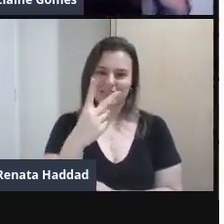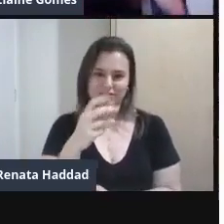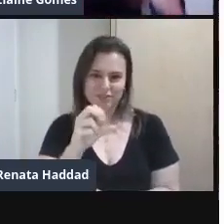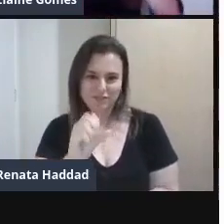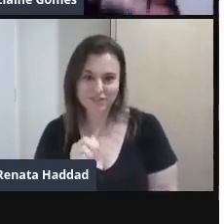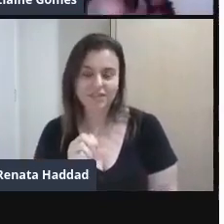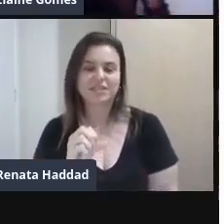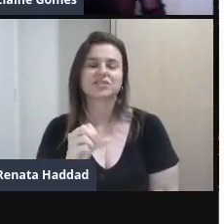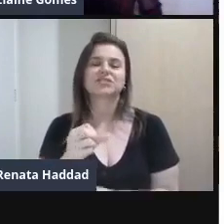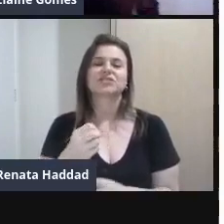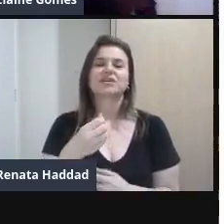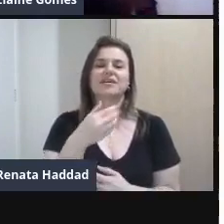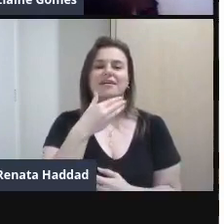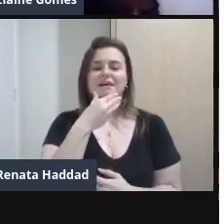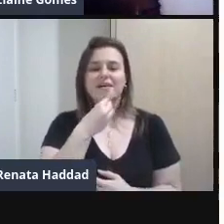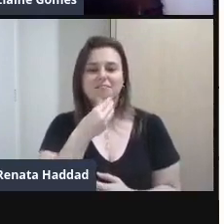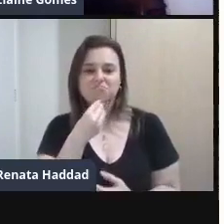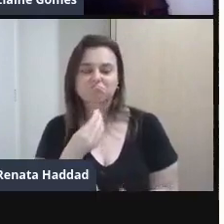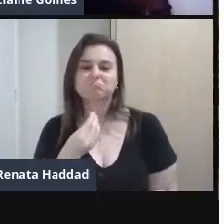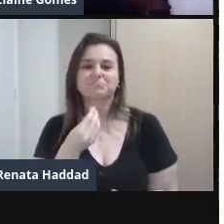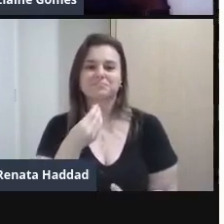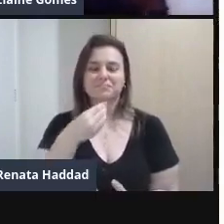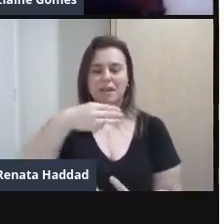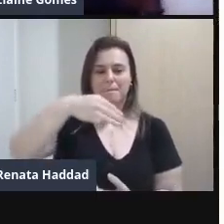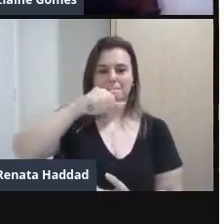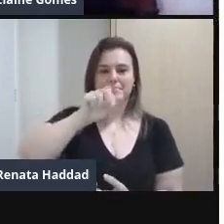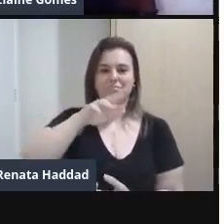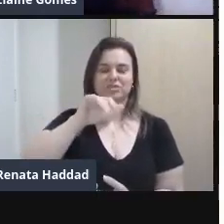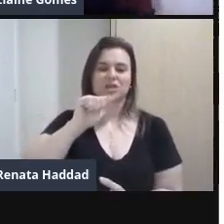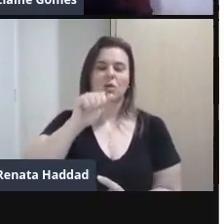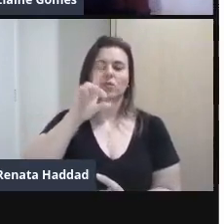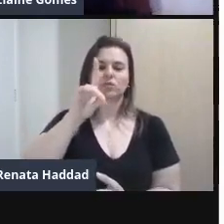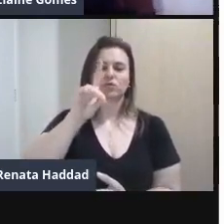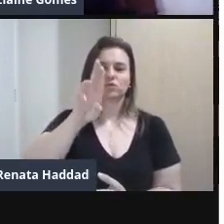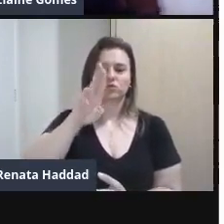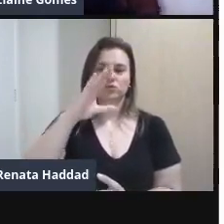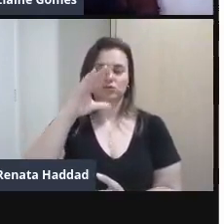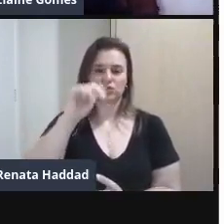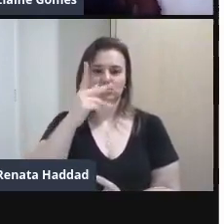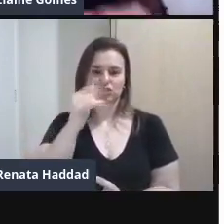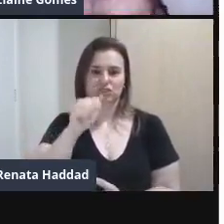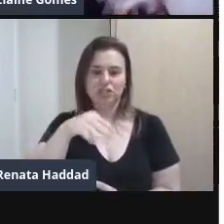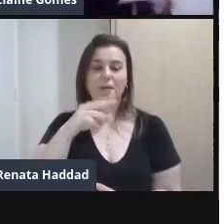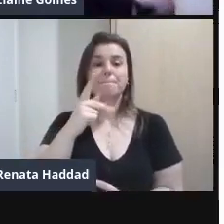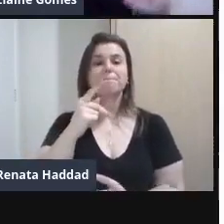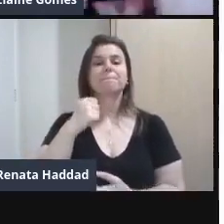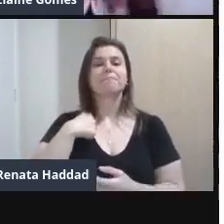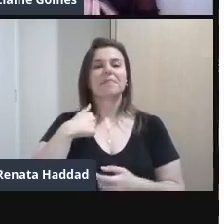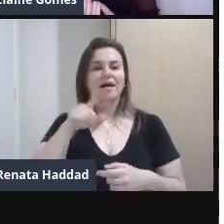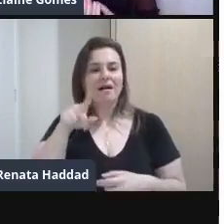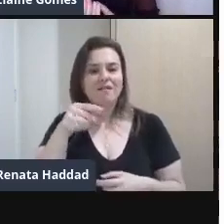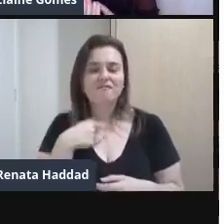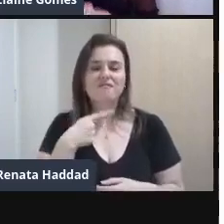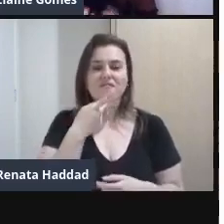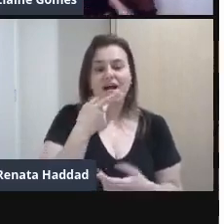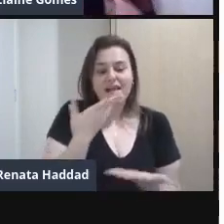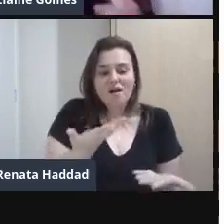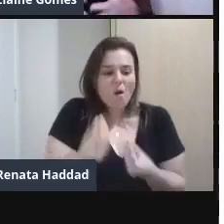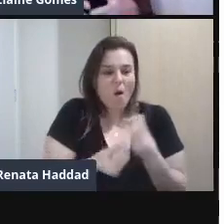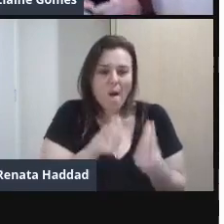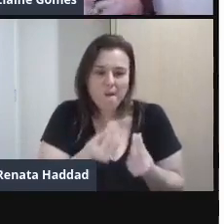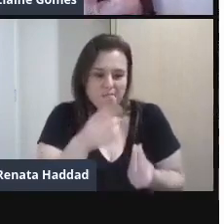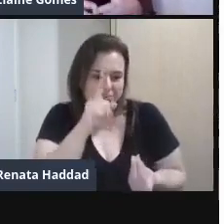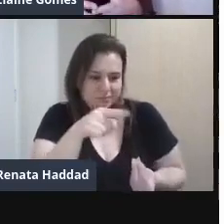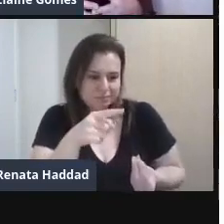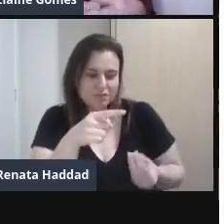Marcel Duchamp O grande artista Vai trazer essa ideia Da arte conceitual Dos objetos prontos E a